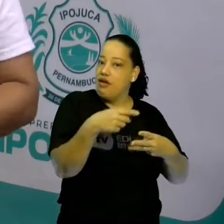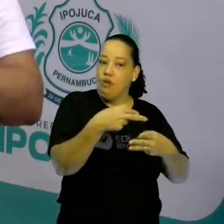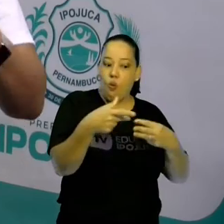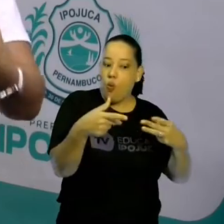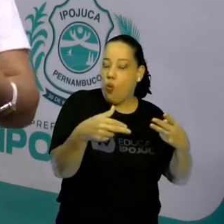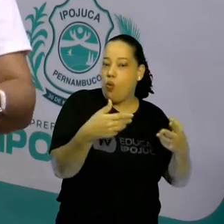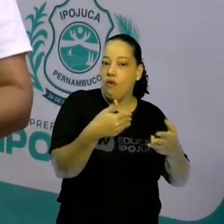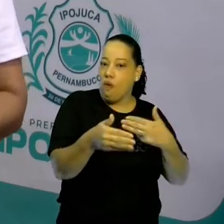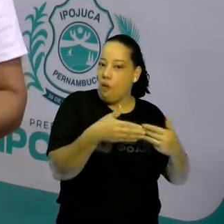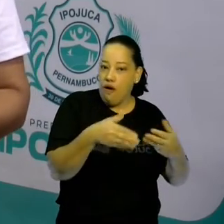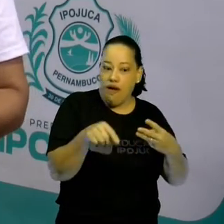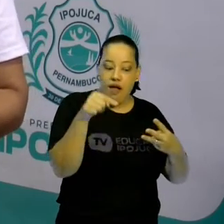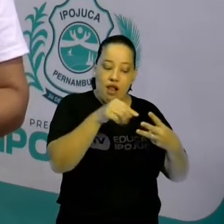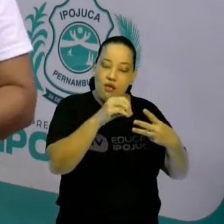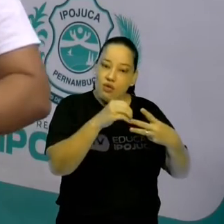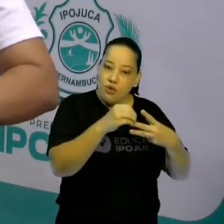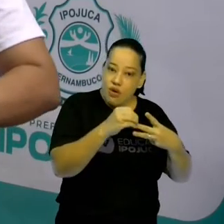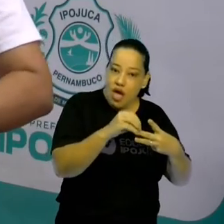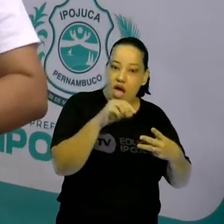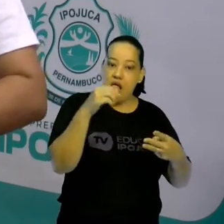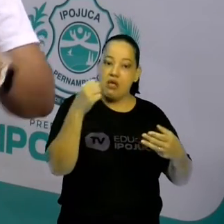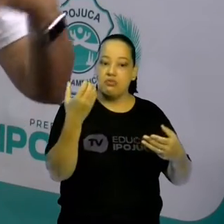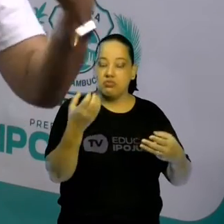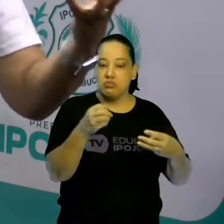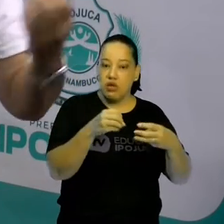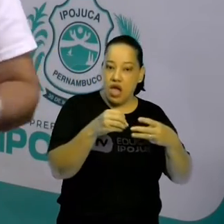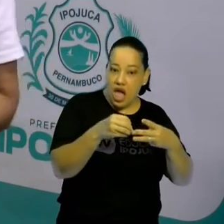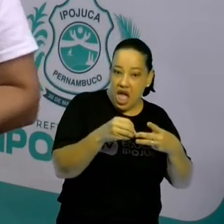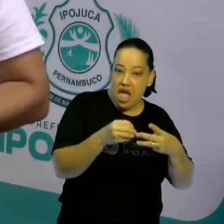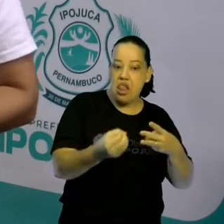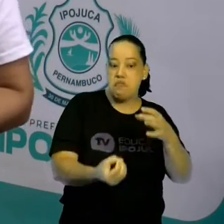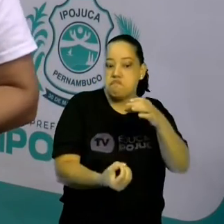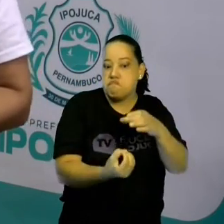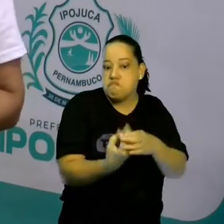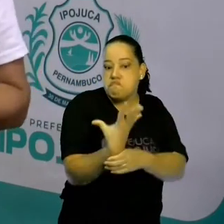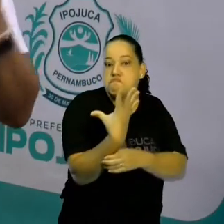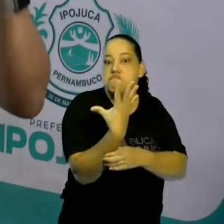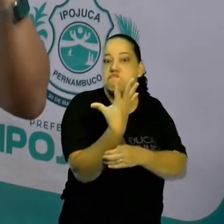vai ser construída, vai ser criada.